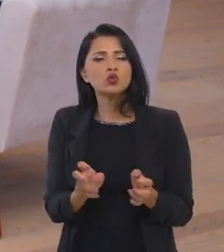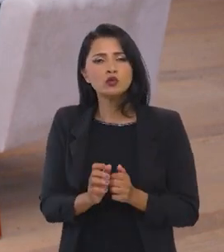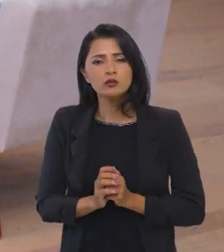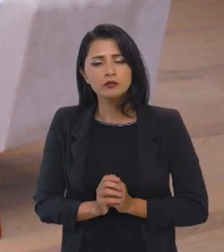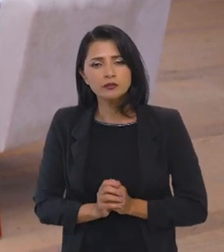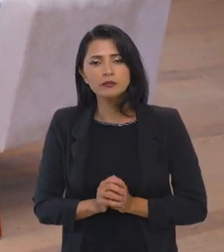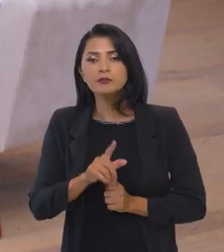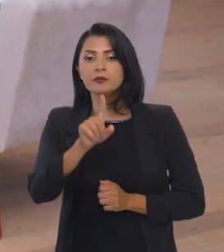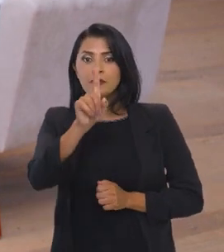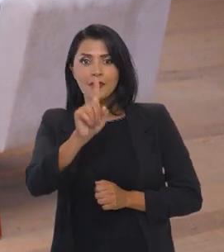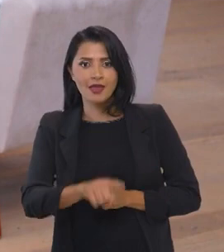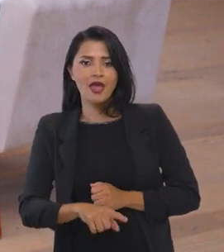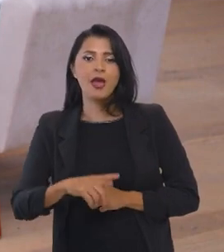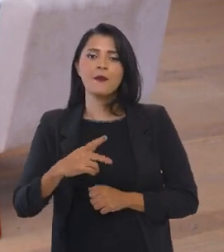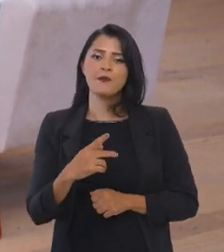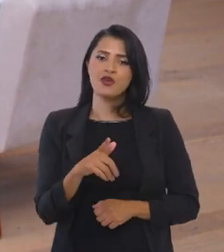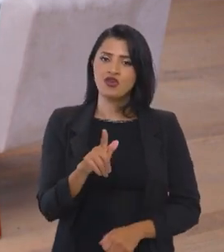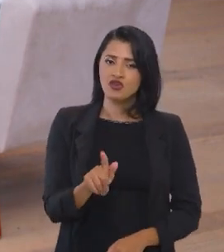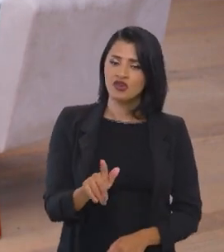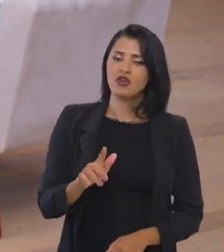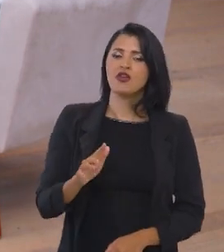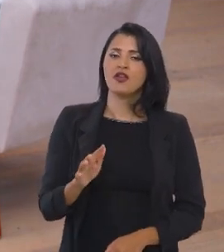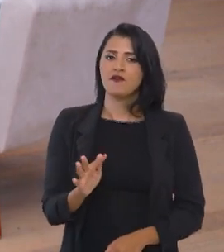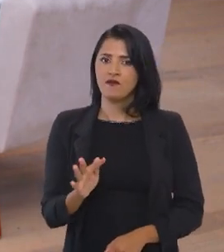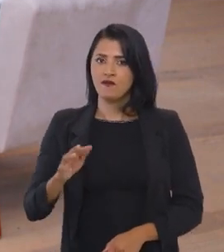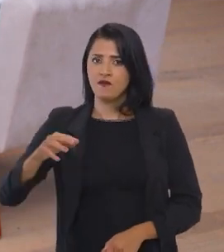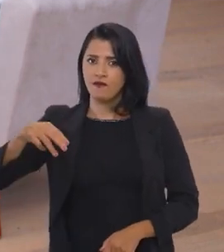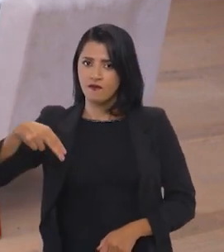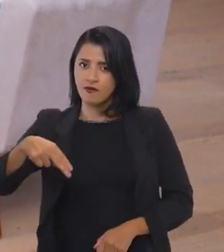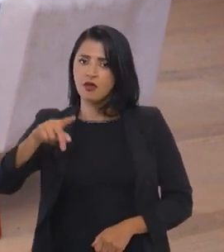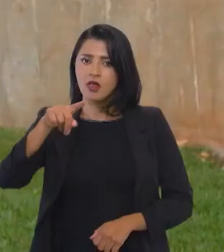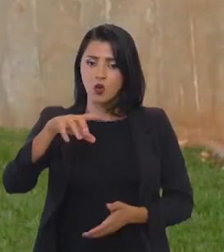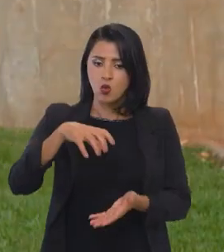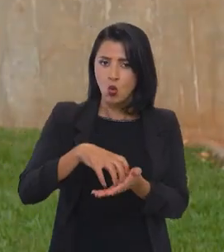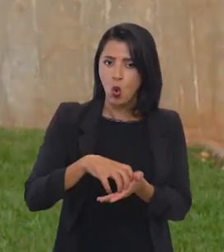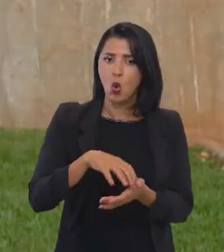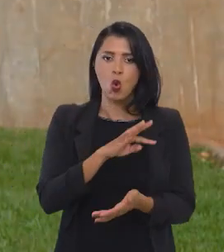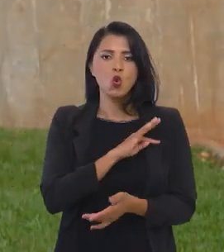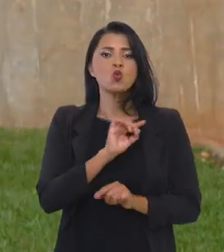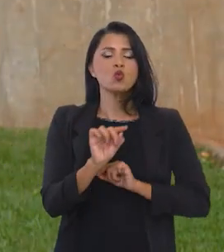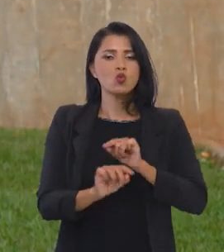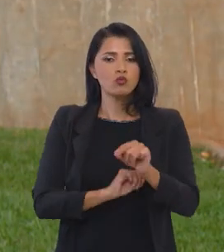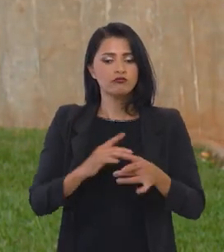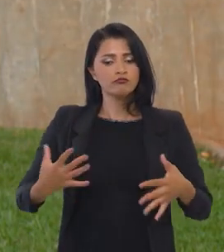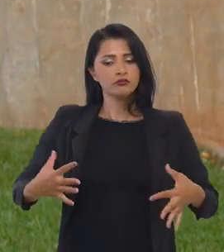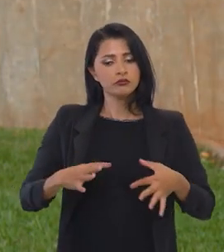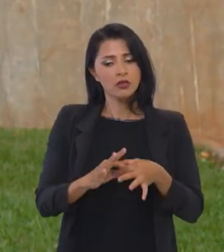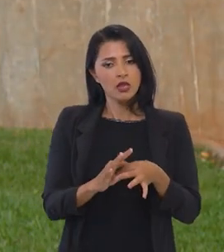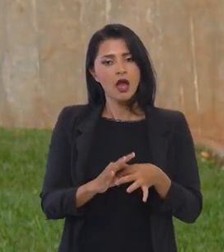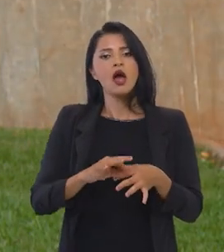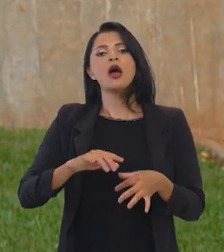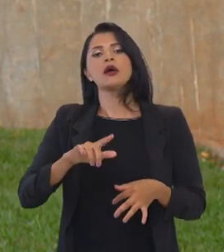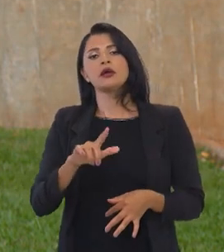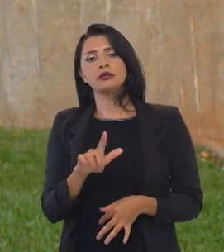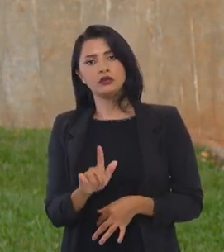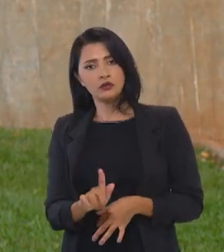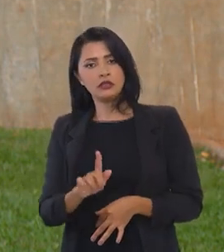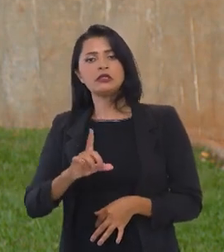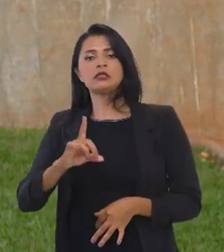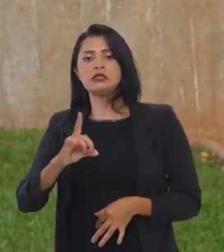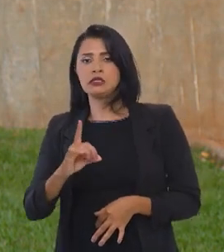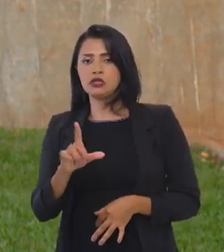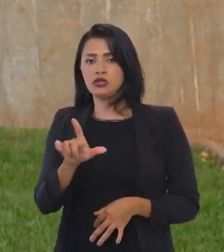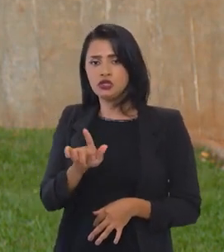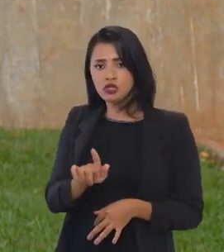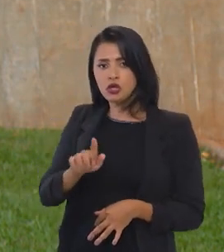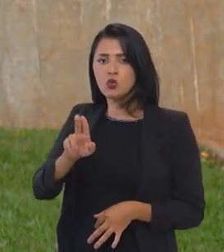sobre isso. Isso, Paulo. A PGFN é um órgão, então, tecnicamente vinculado à Advocacia Geral da União